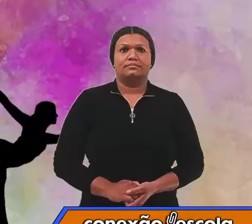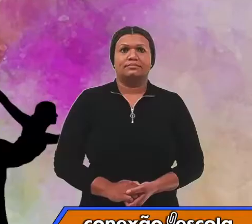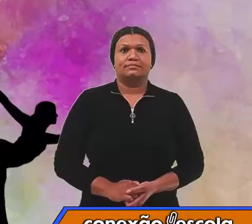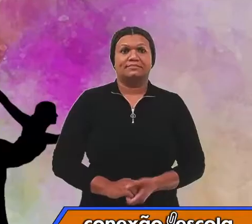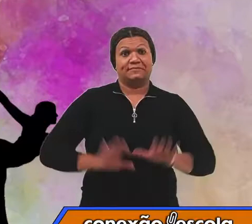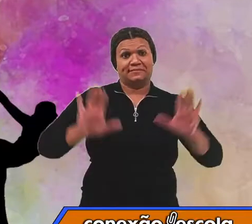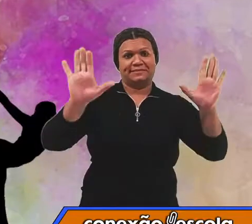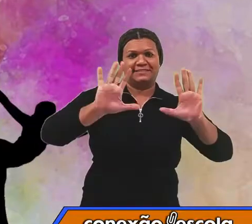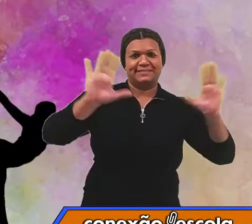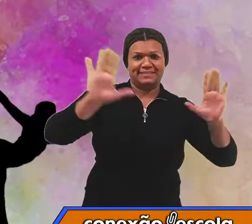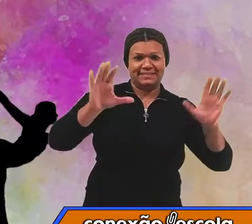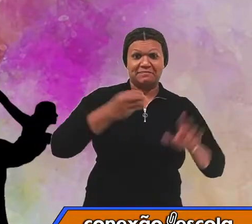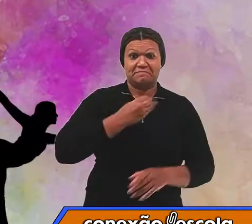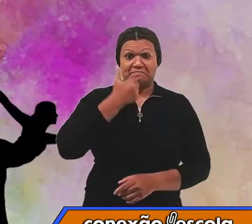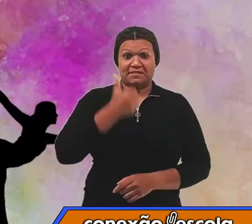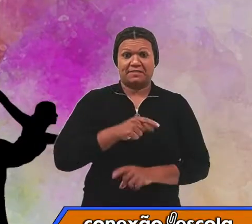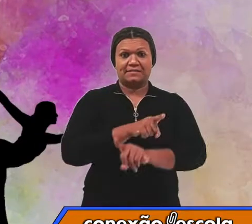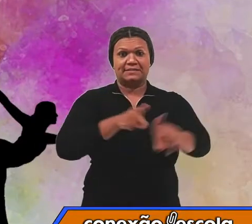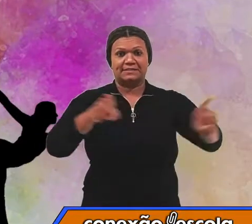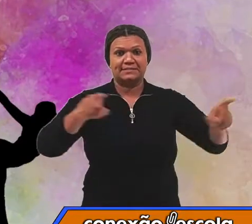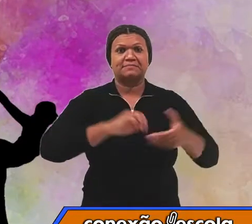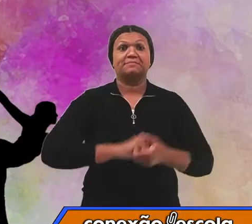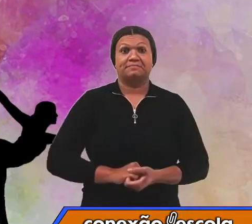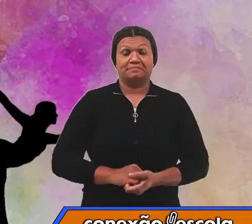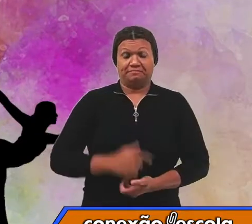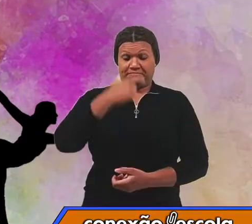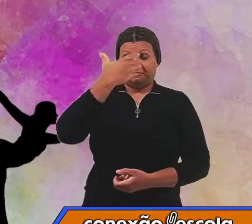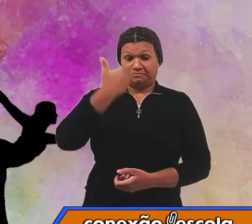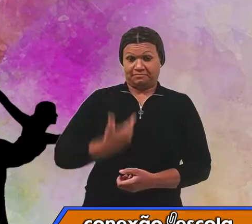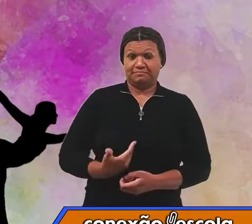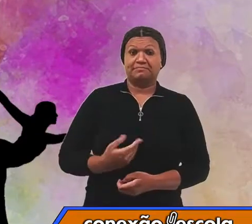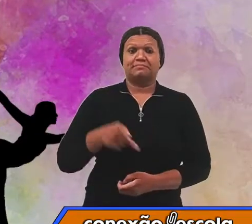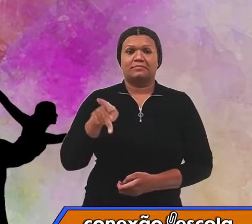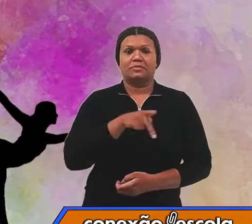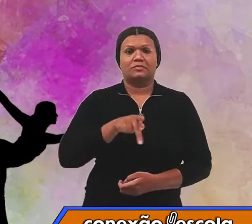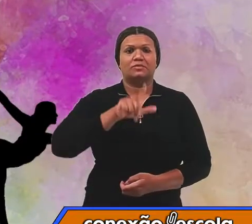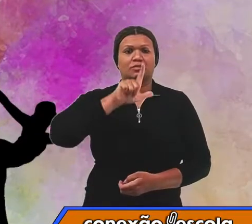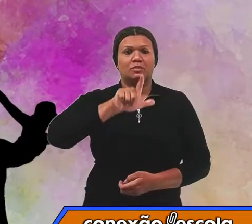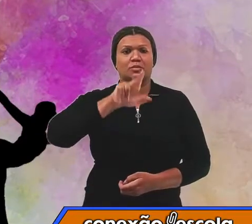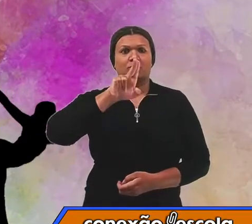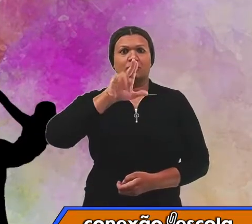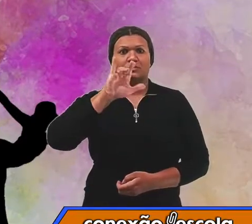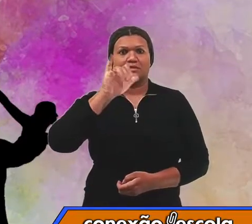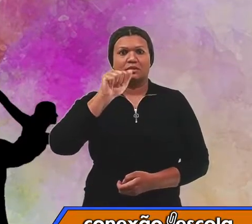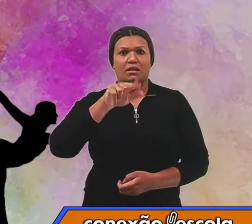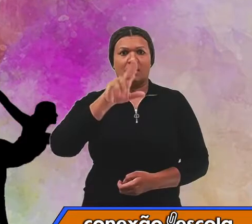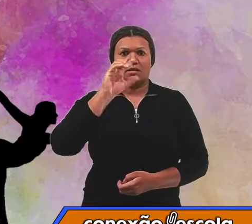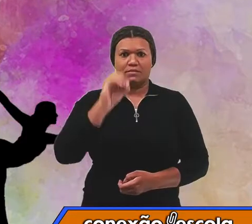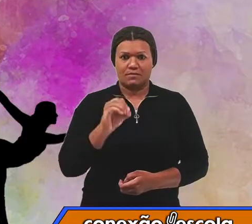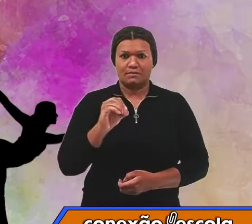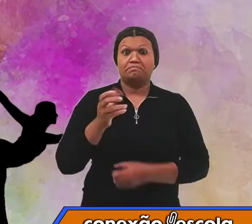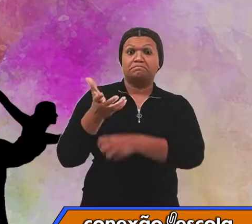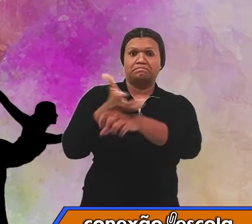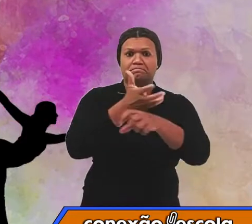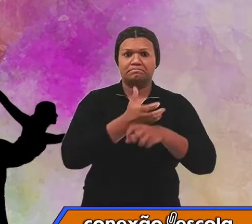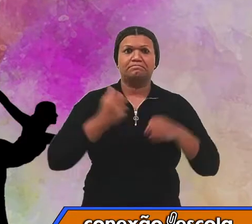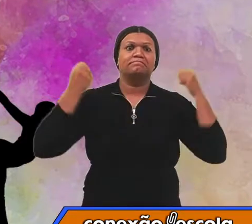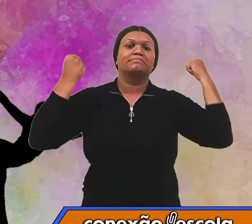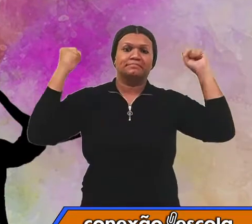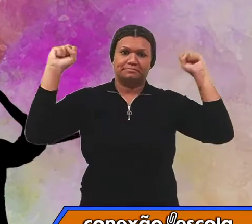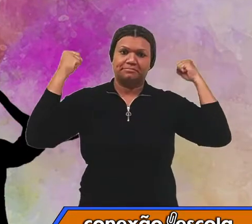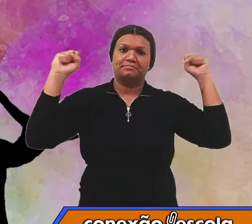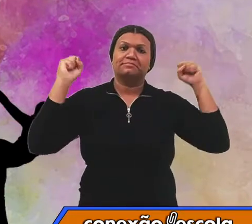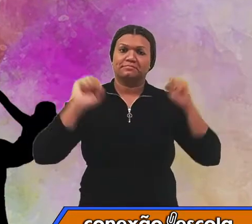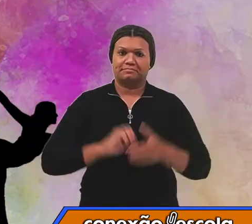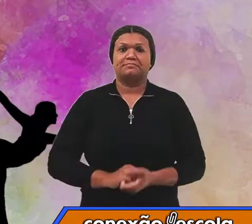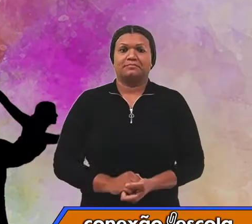Olá, tudo bem com você? Eu sou o professor Luciano, do componente curricular Educação